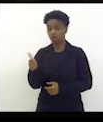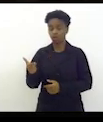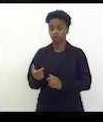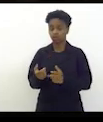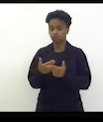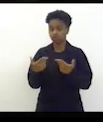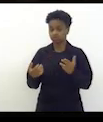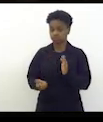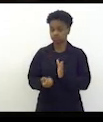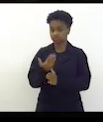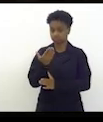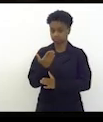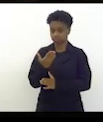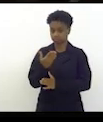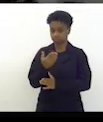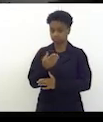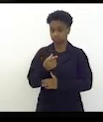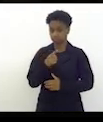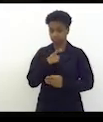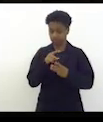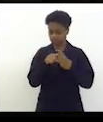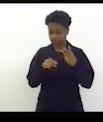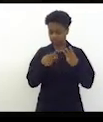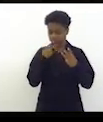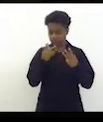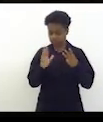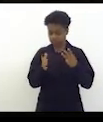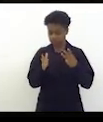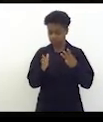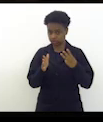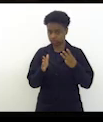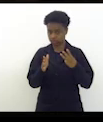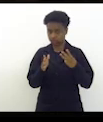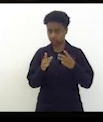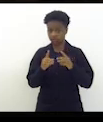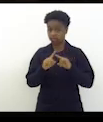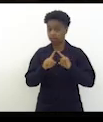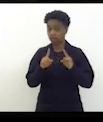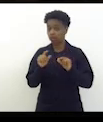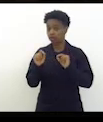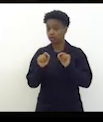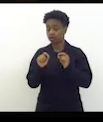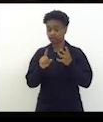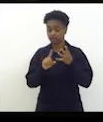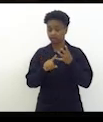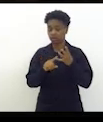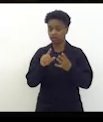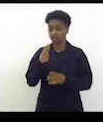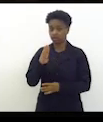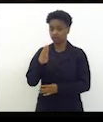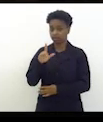além das três que passou a ser a maldição das blitzes